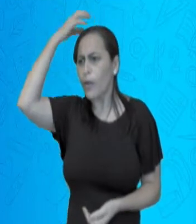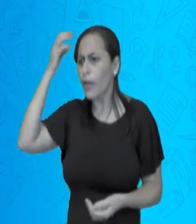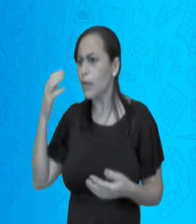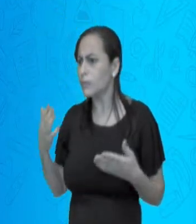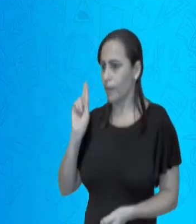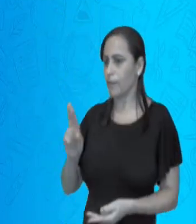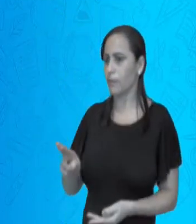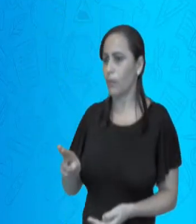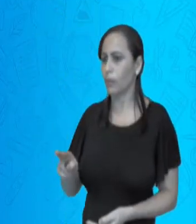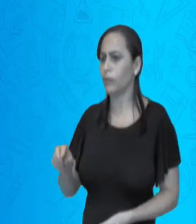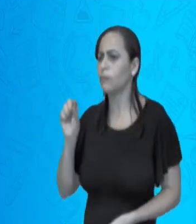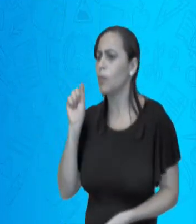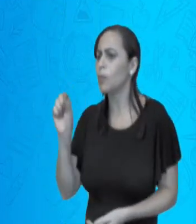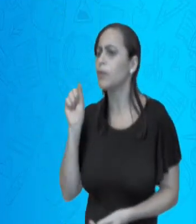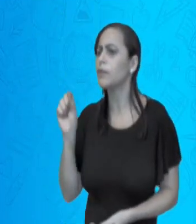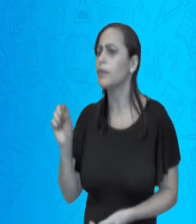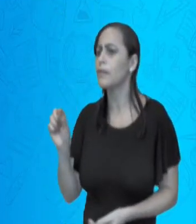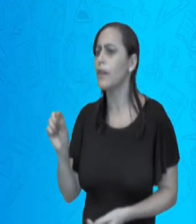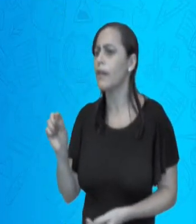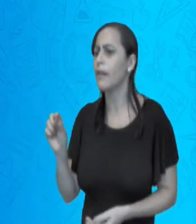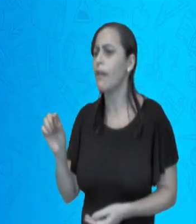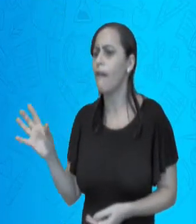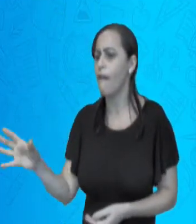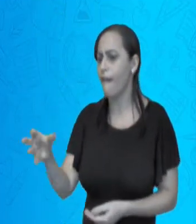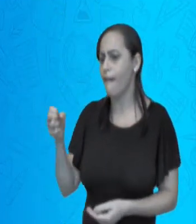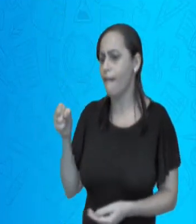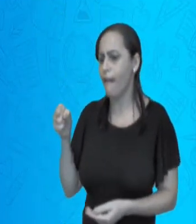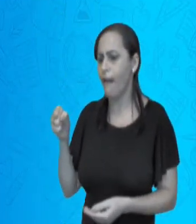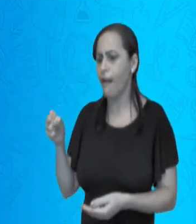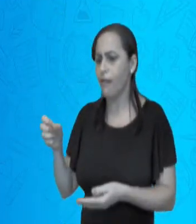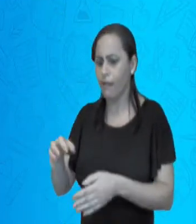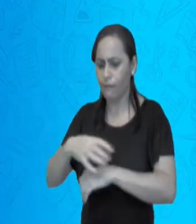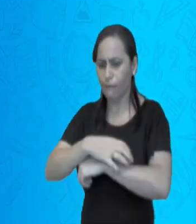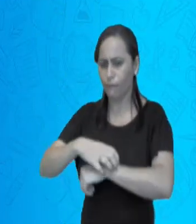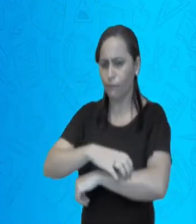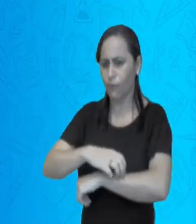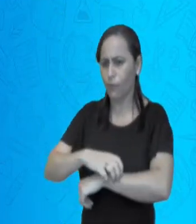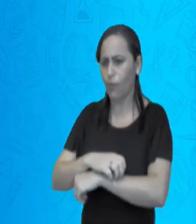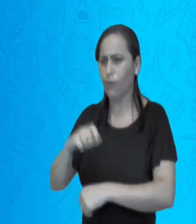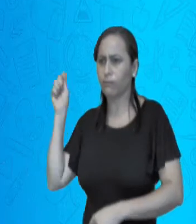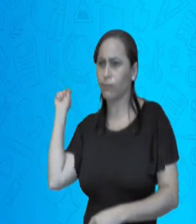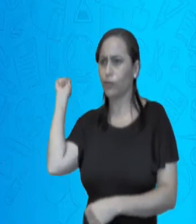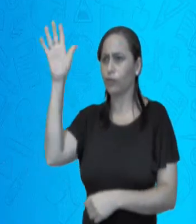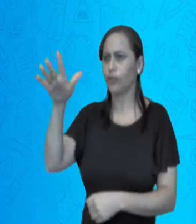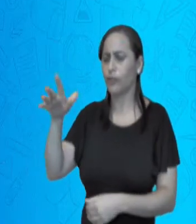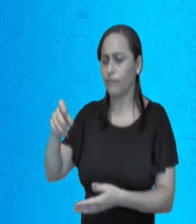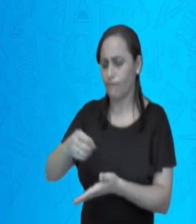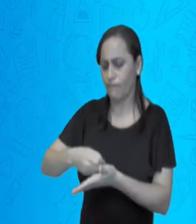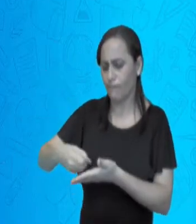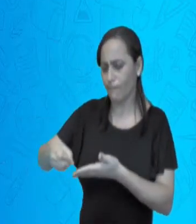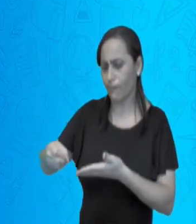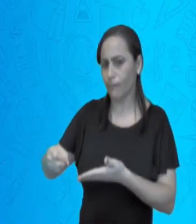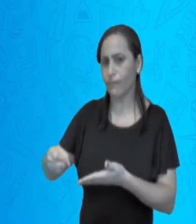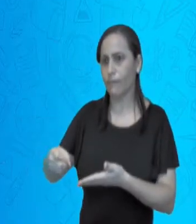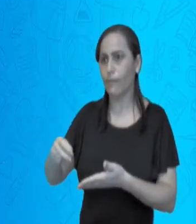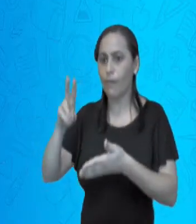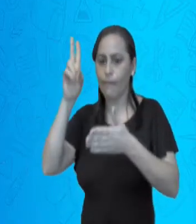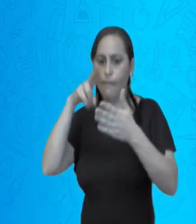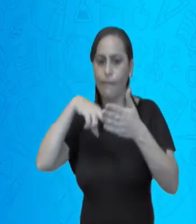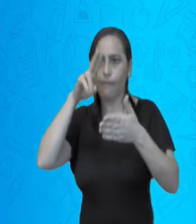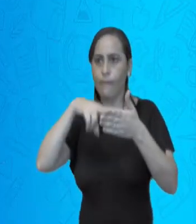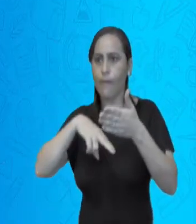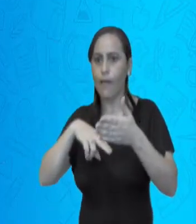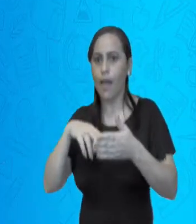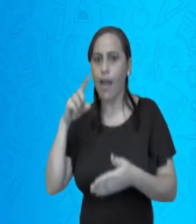tome essa. O que é, o que é? Que agarra, coça e atira. Escreve, pinta